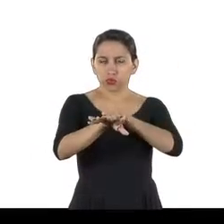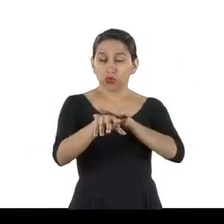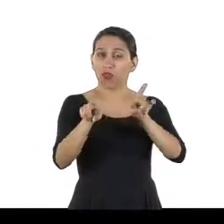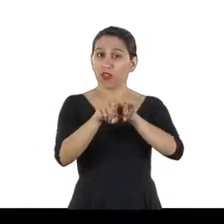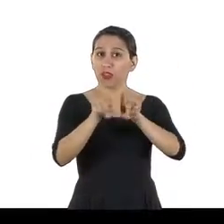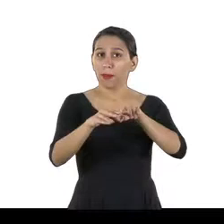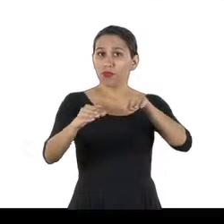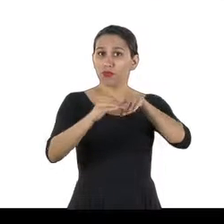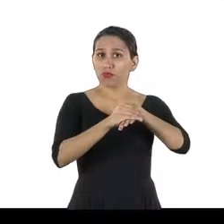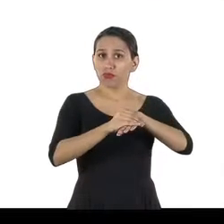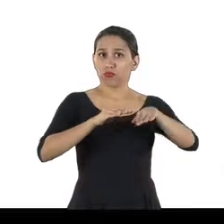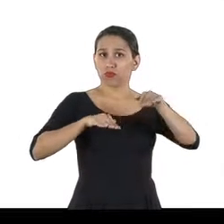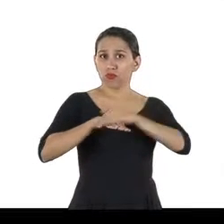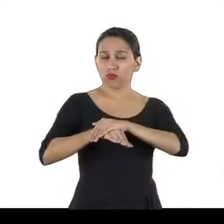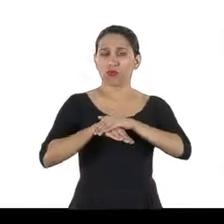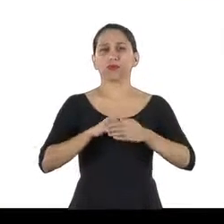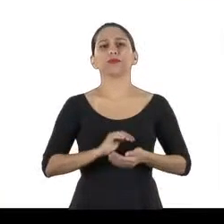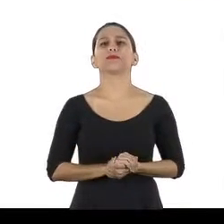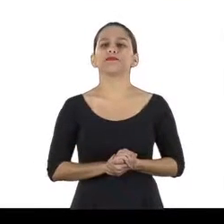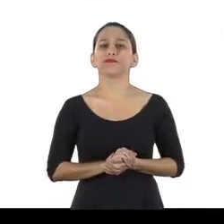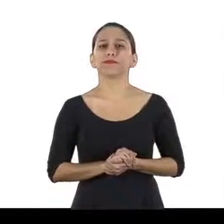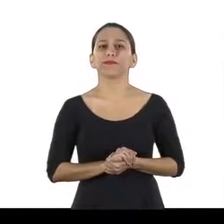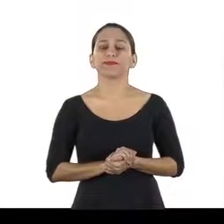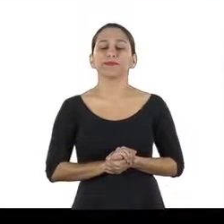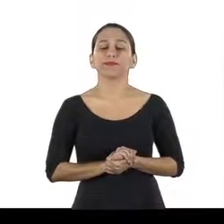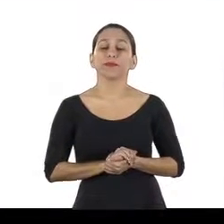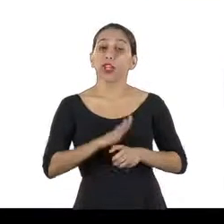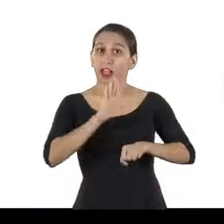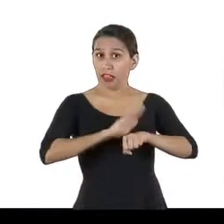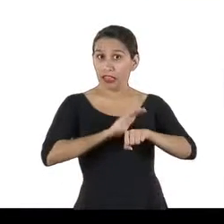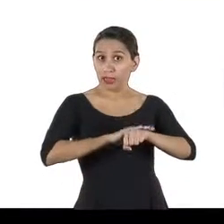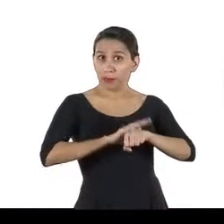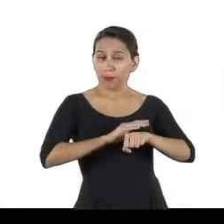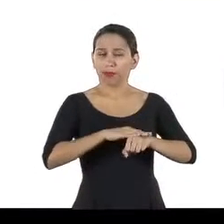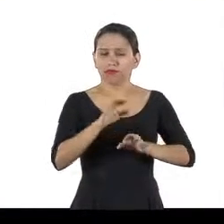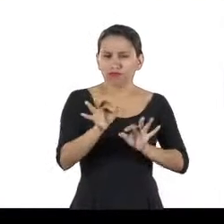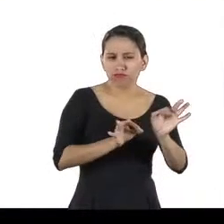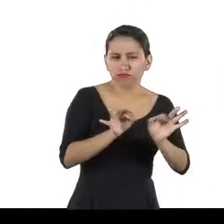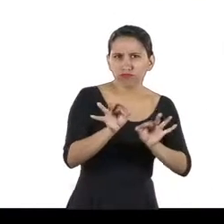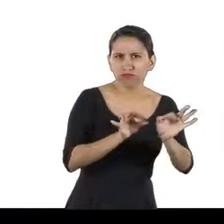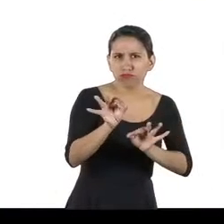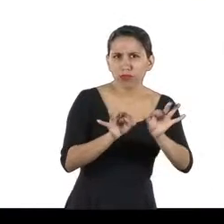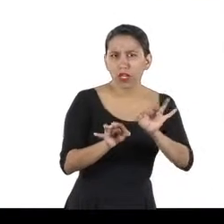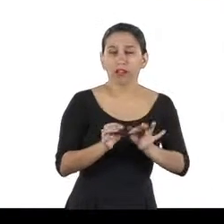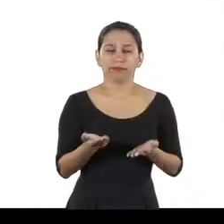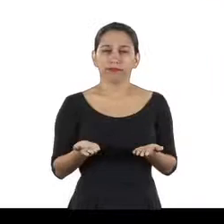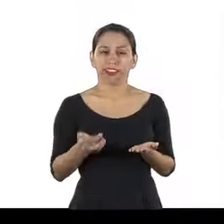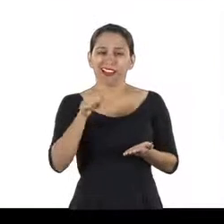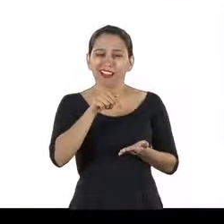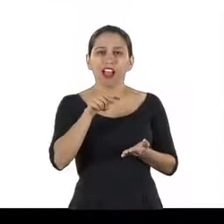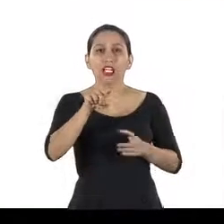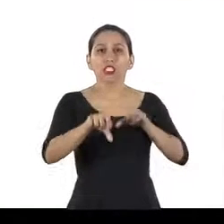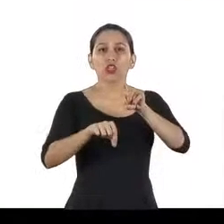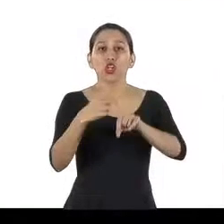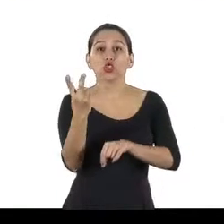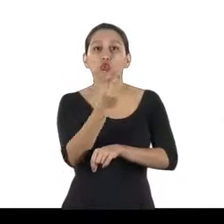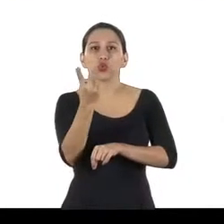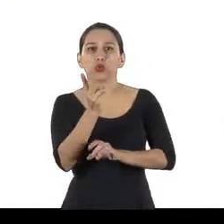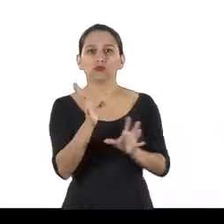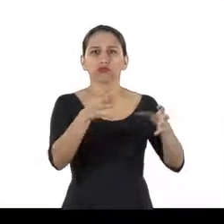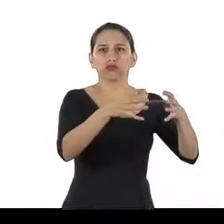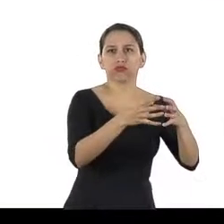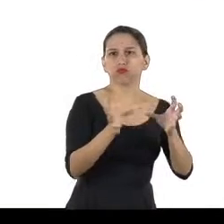calçado de segurança. Na fase de planejamento, definem-se ainda duas equipes, o SESMIT e